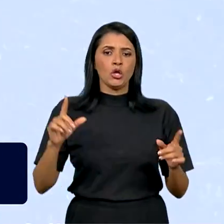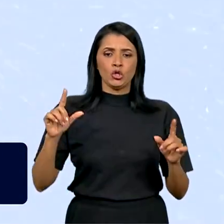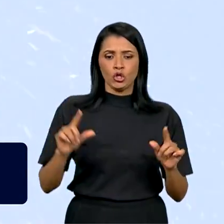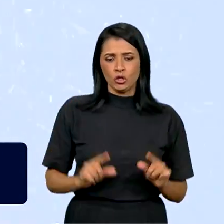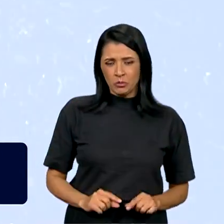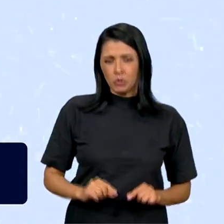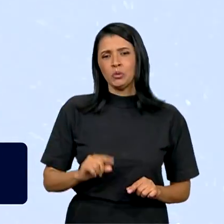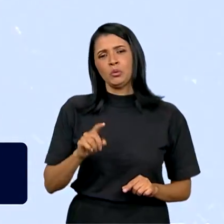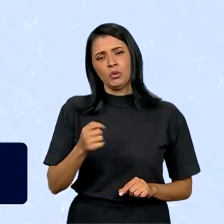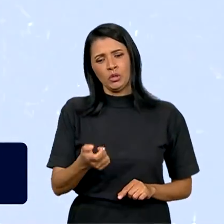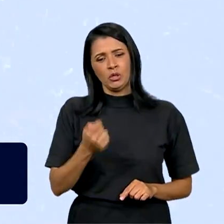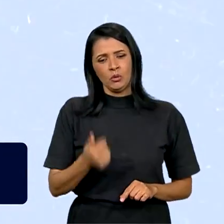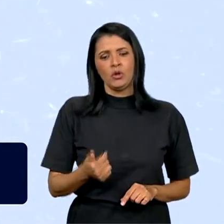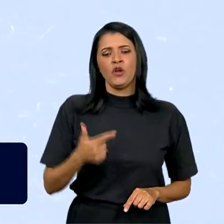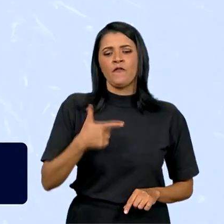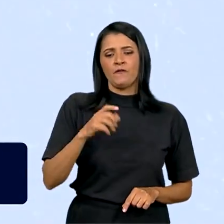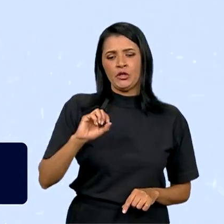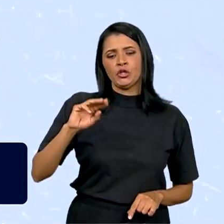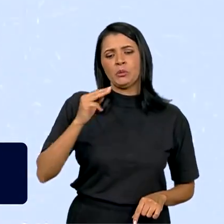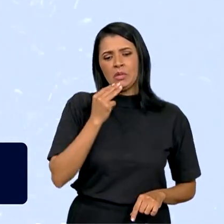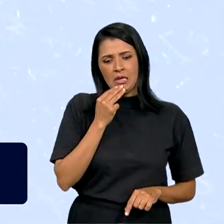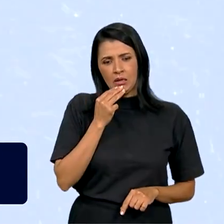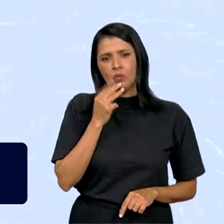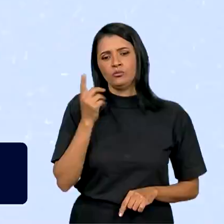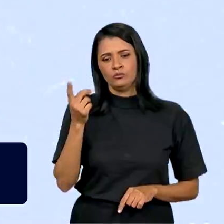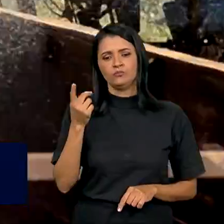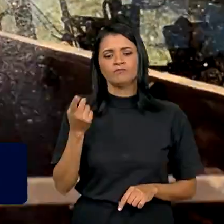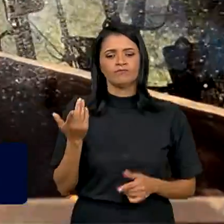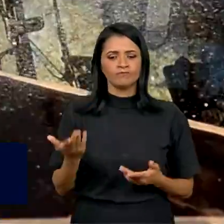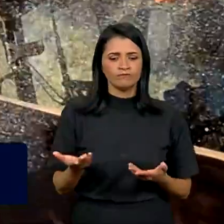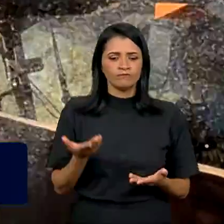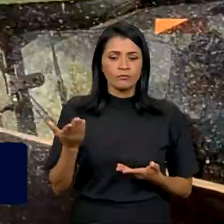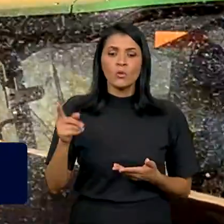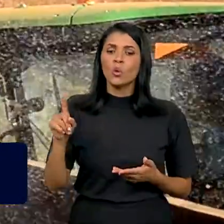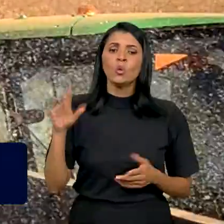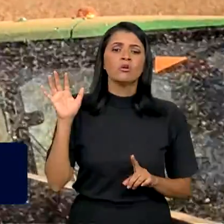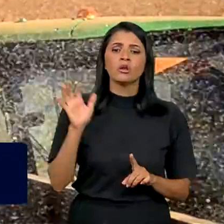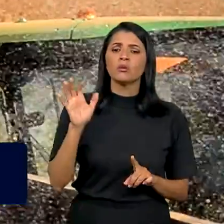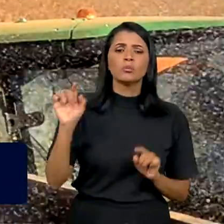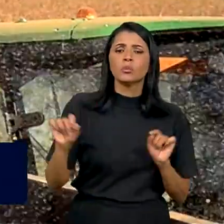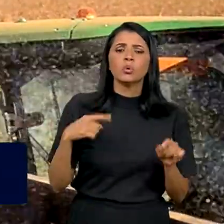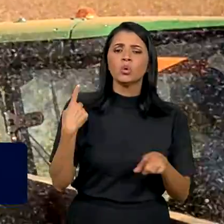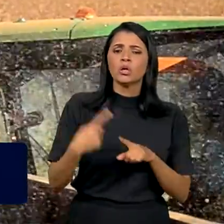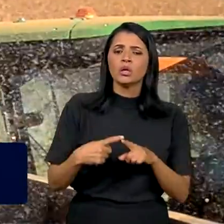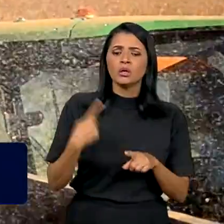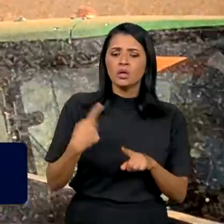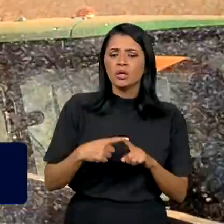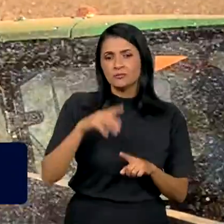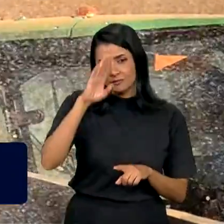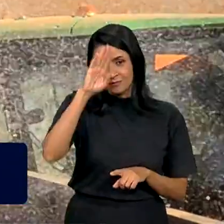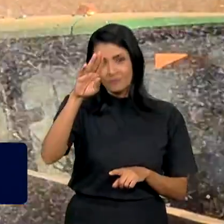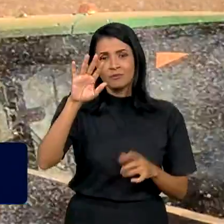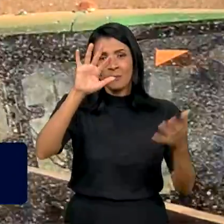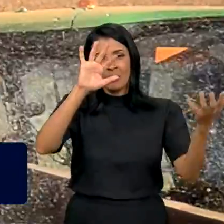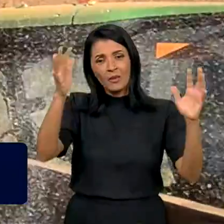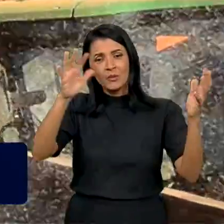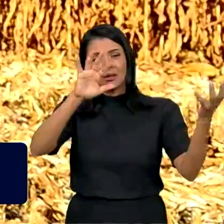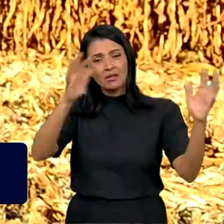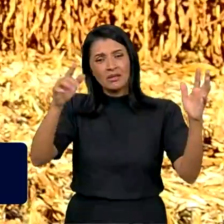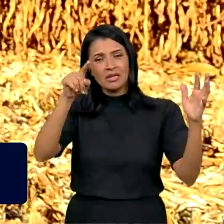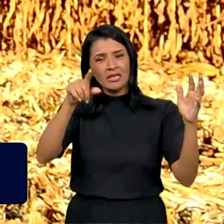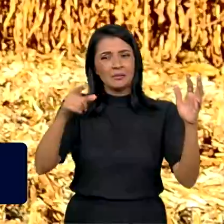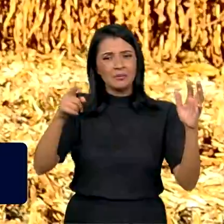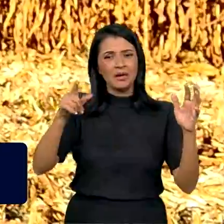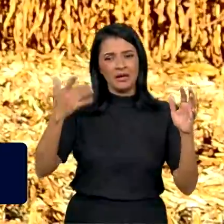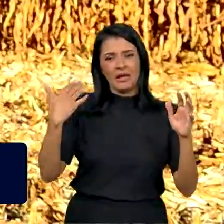de pouco mais de 20 milhões de toneladas. O que influenciou isso, Guilherme? Principalmente, clima ali, no